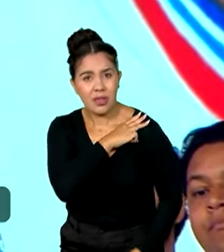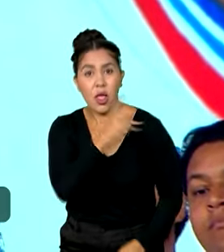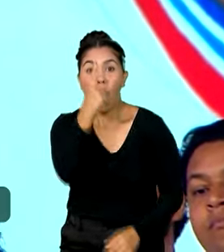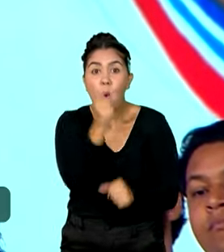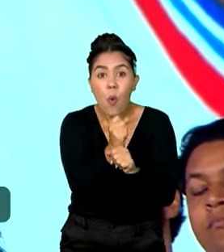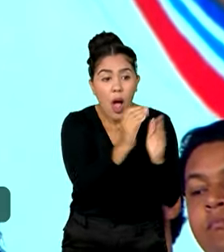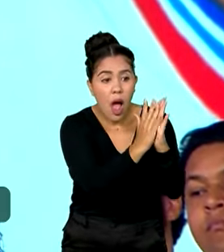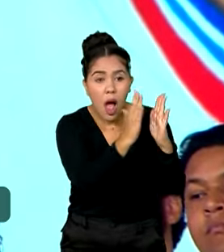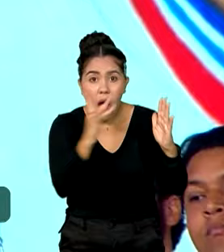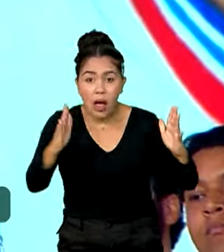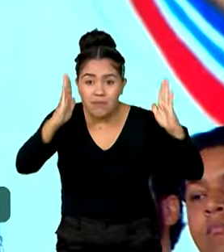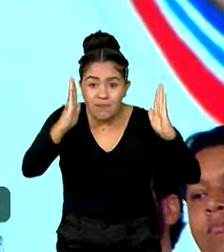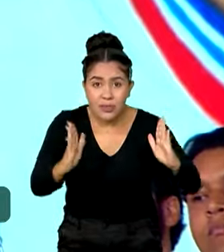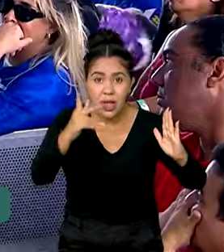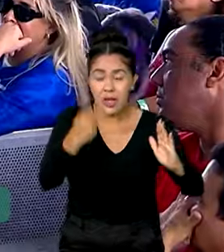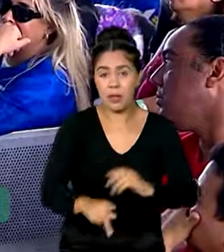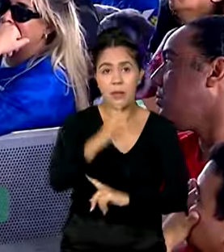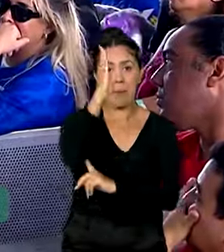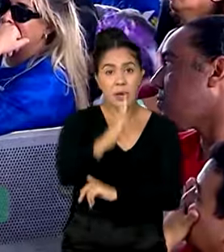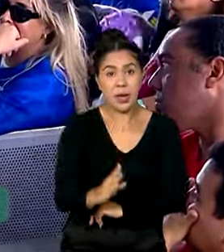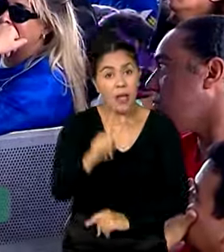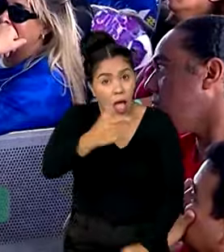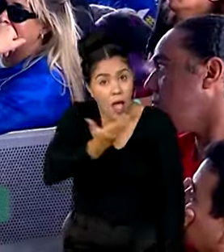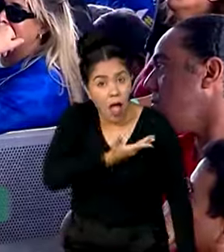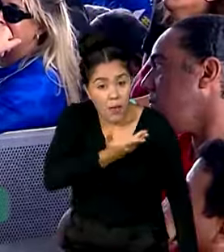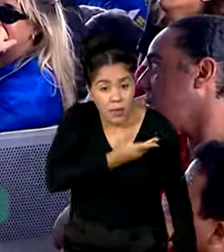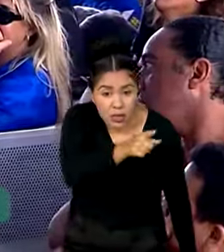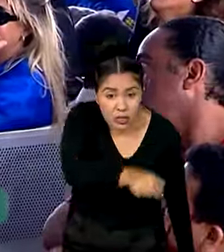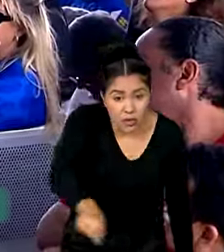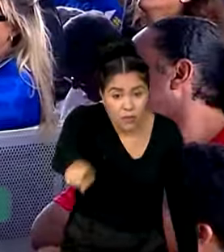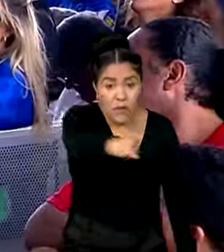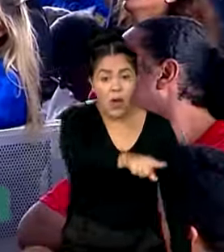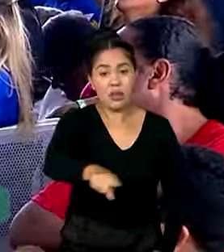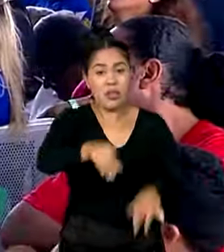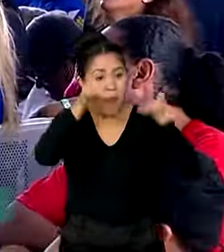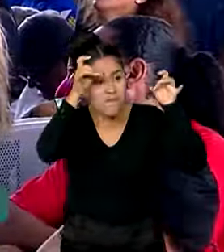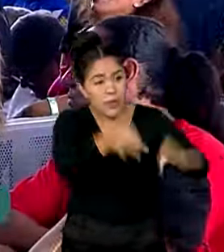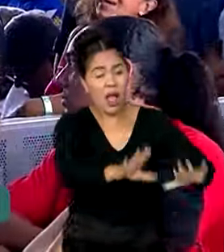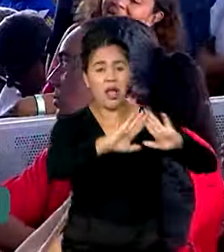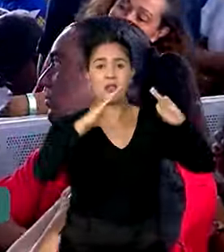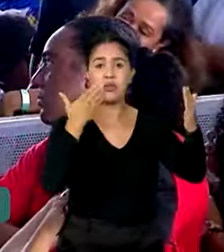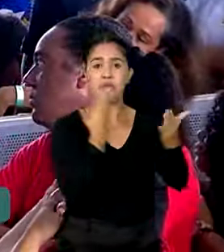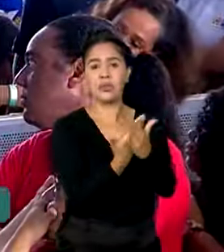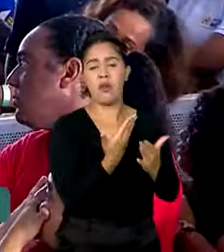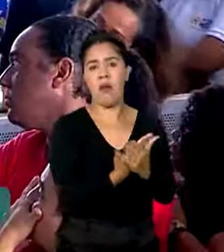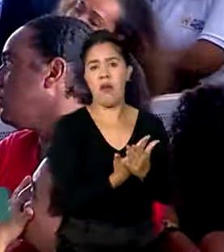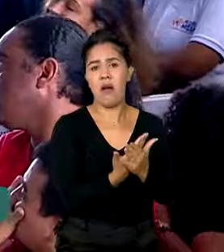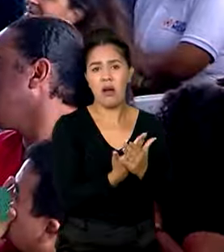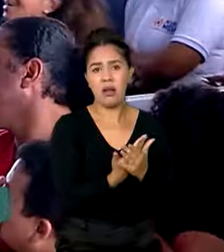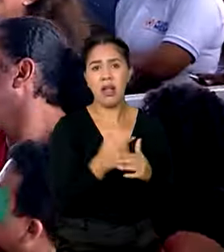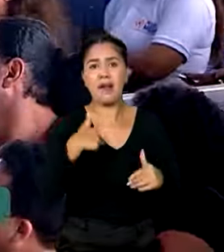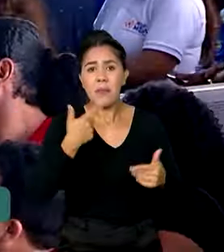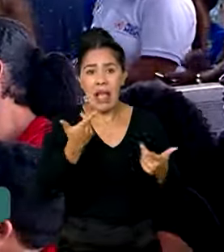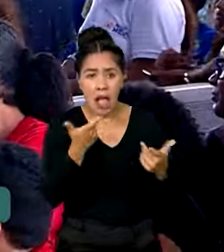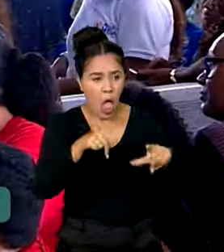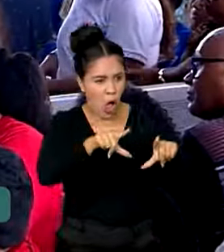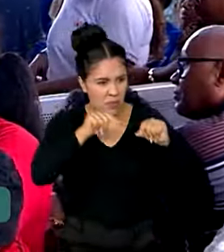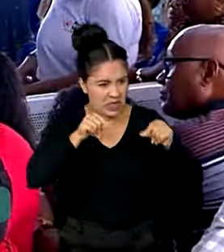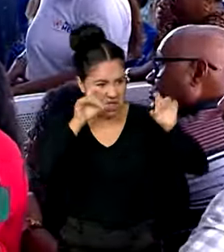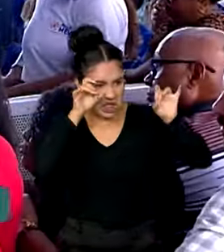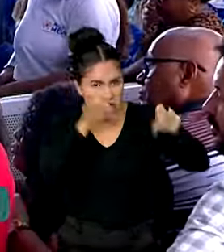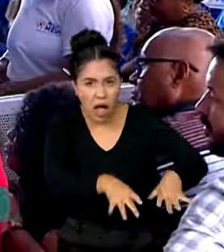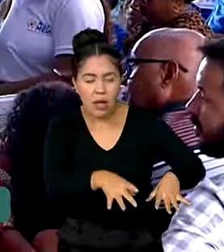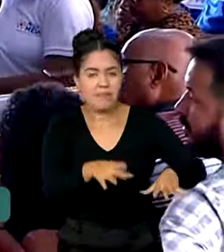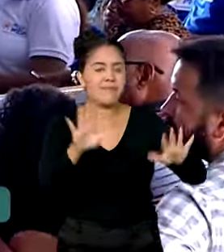ano no Brasil. Colega de vocês que abandonam a escola, não por opção, mas